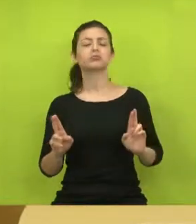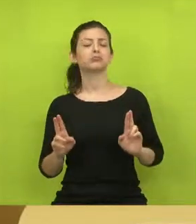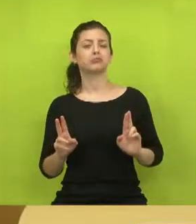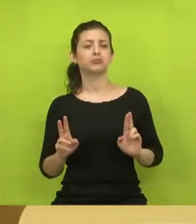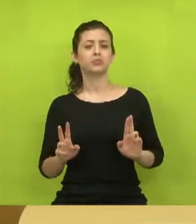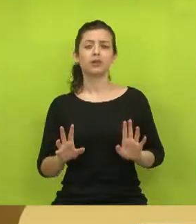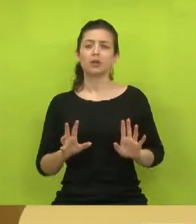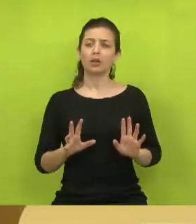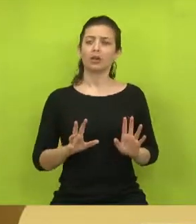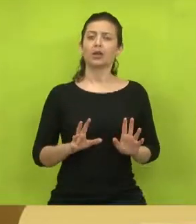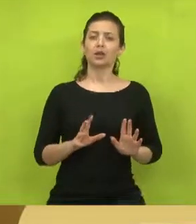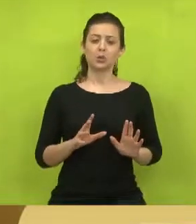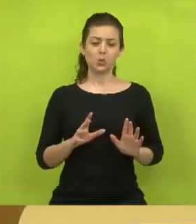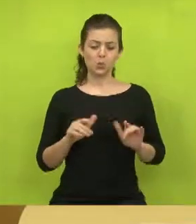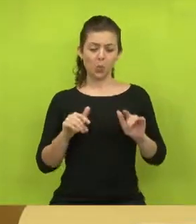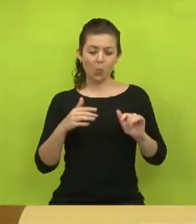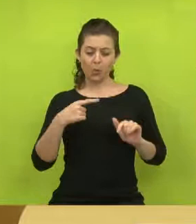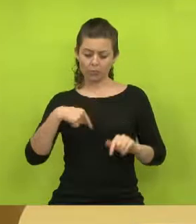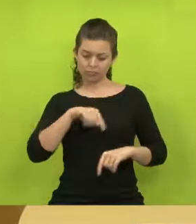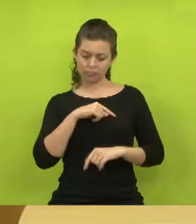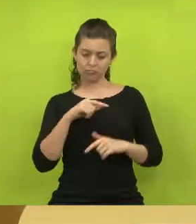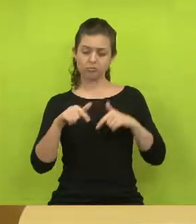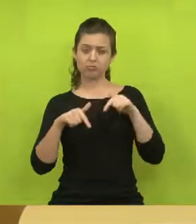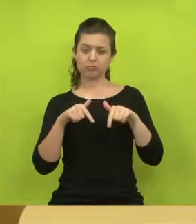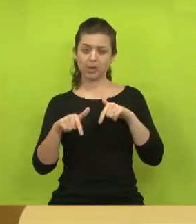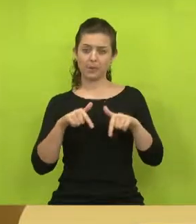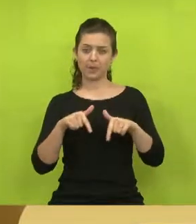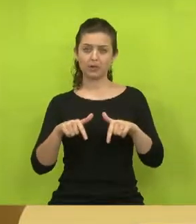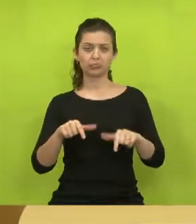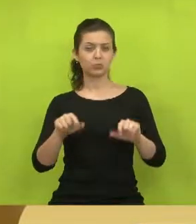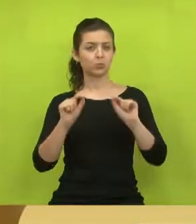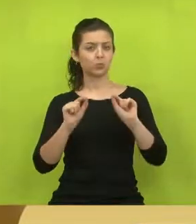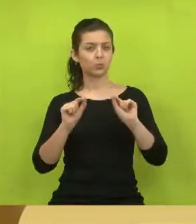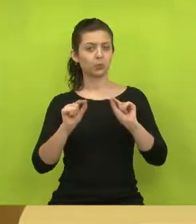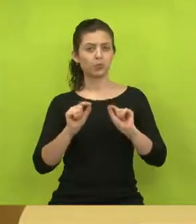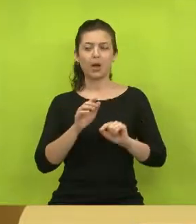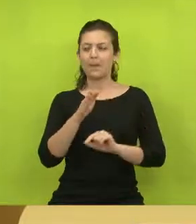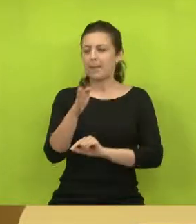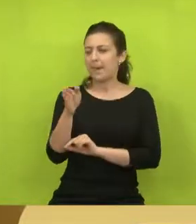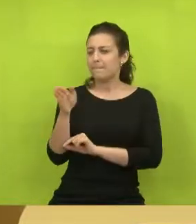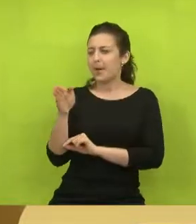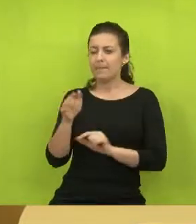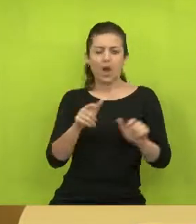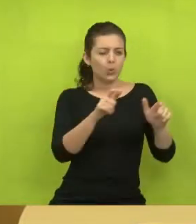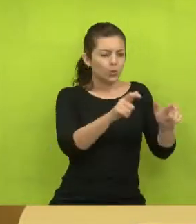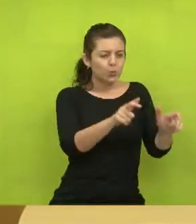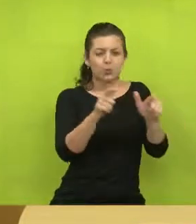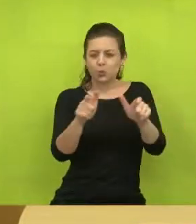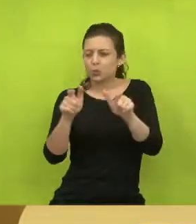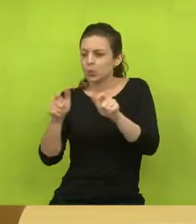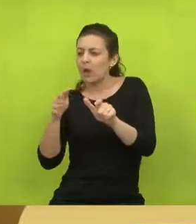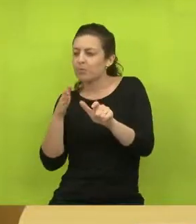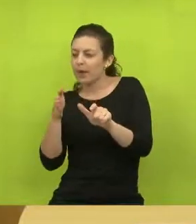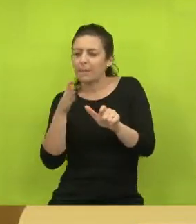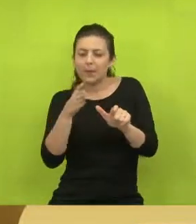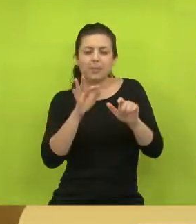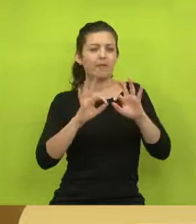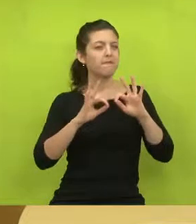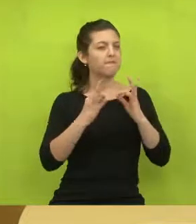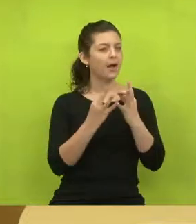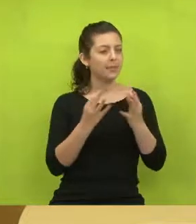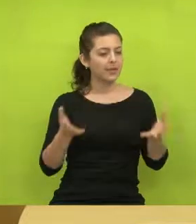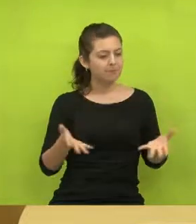E a forma do gabinete nosso trabalhar é o quê? É indo para os bairros, é valorizando as famílias.